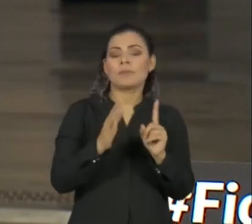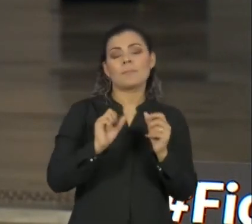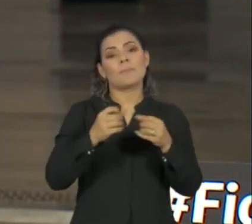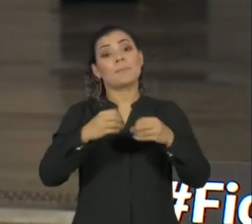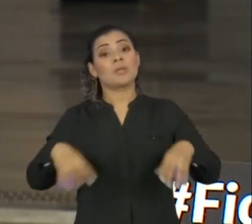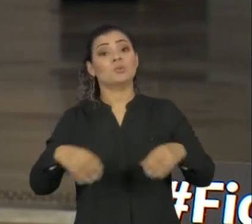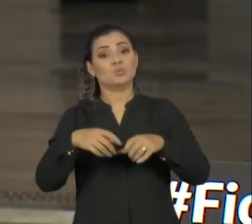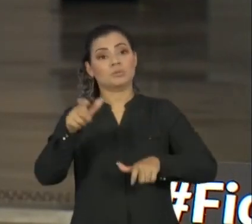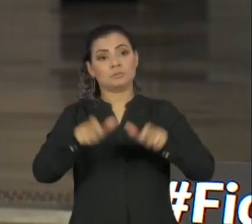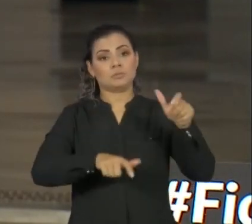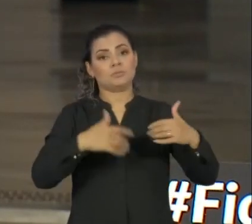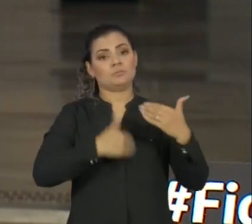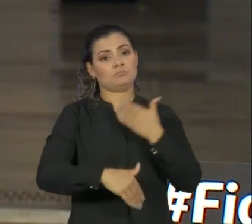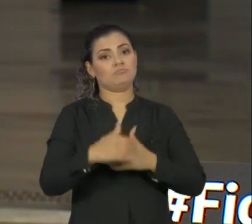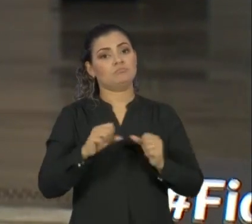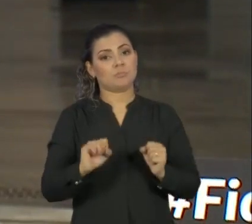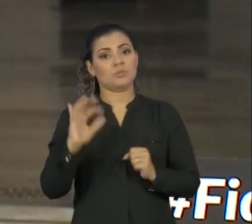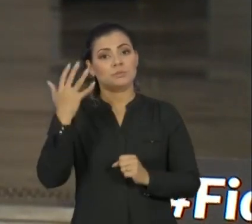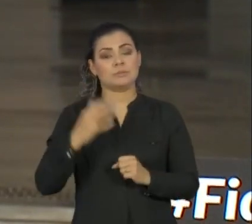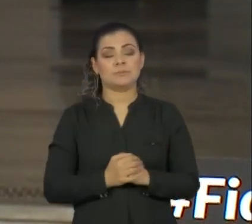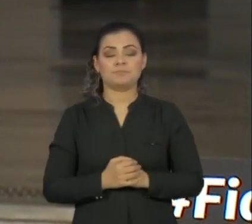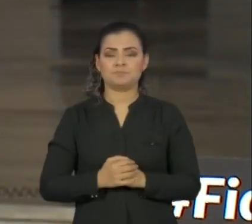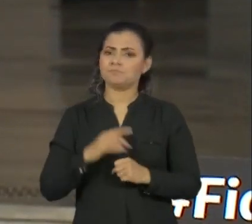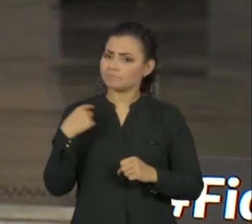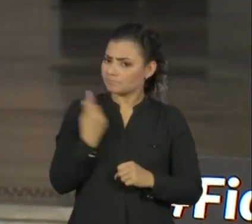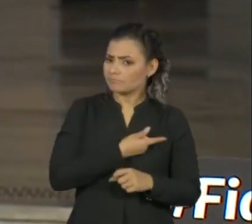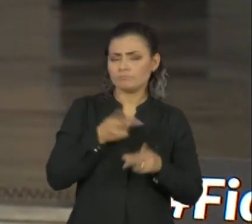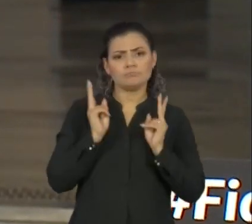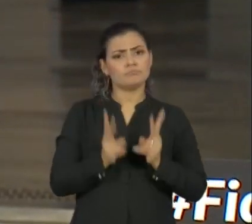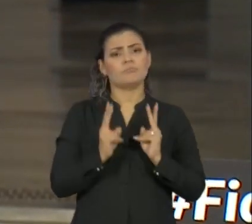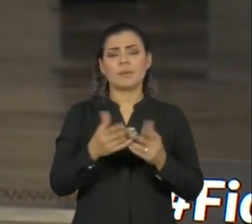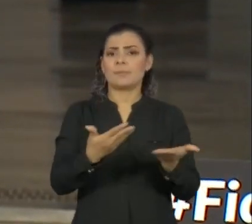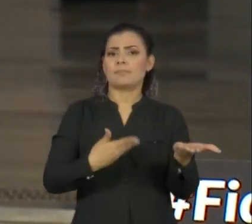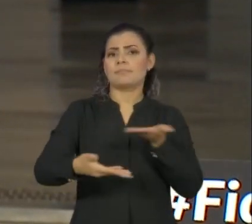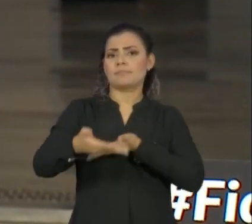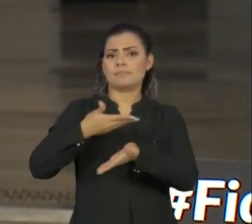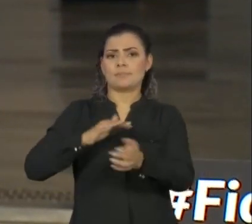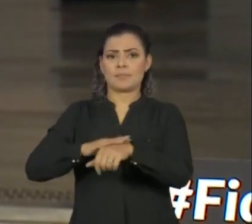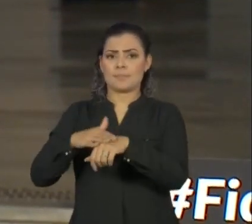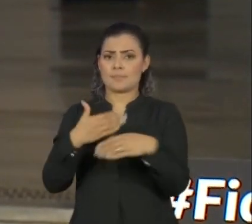dano em outras pessoas. Buscamos sempre o diálogo.